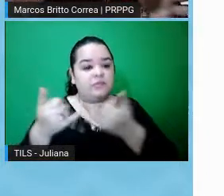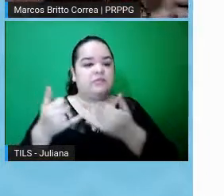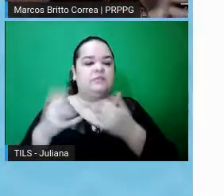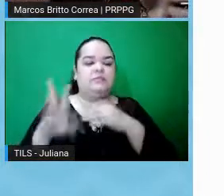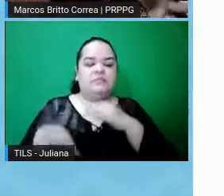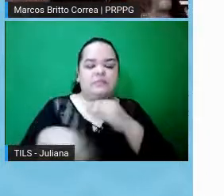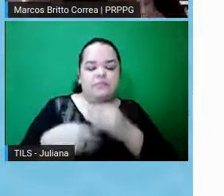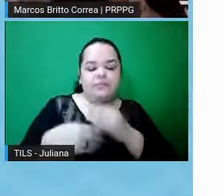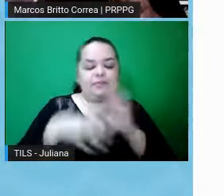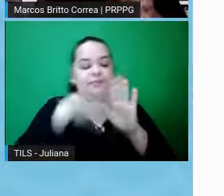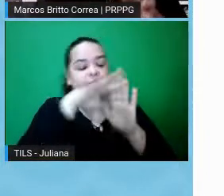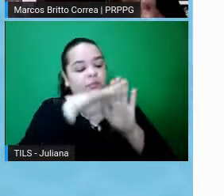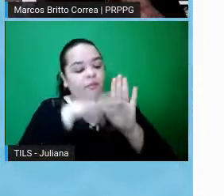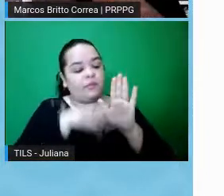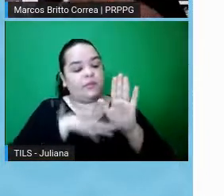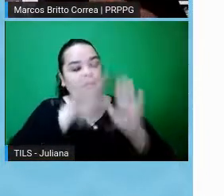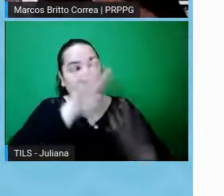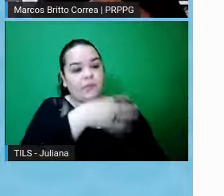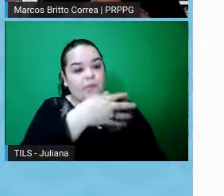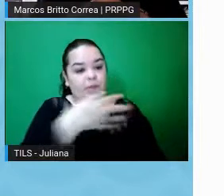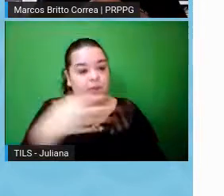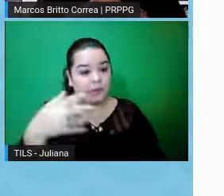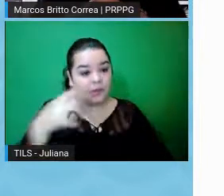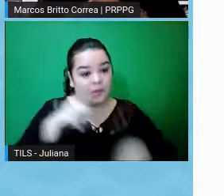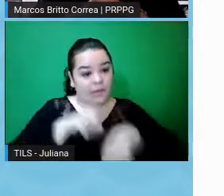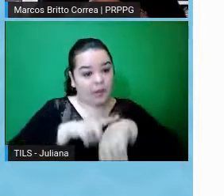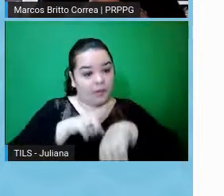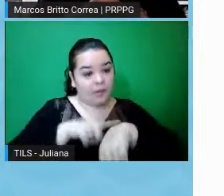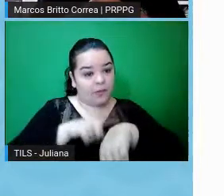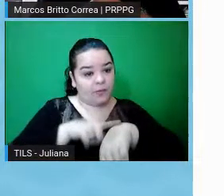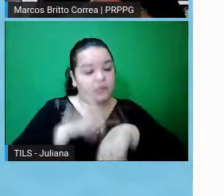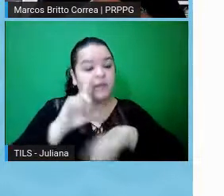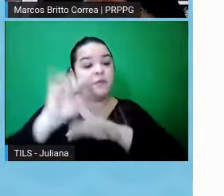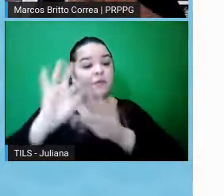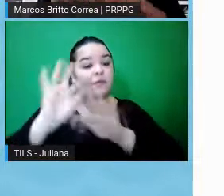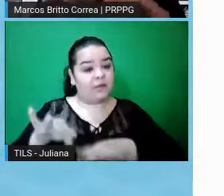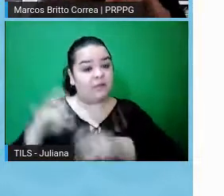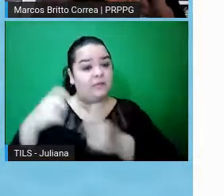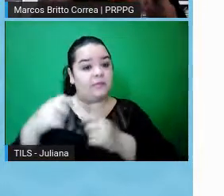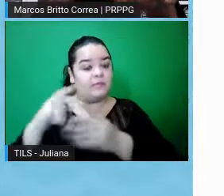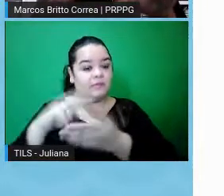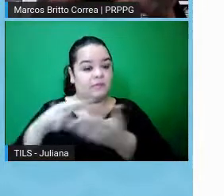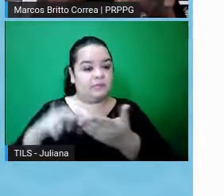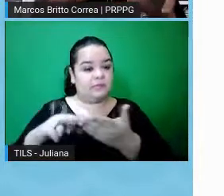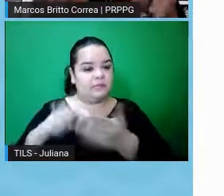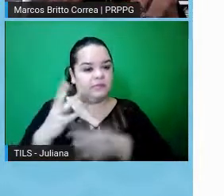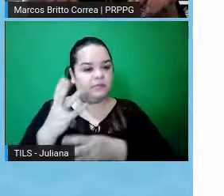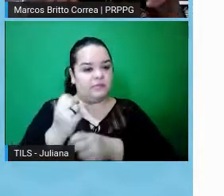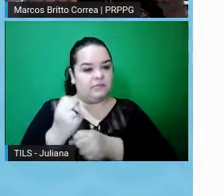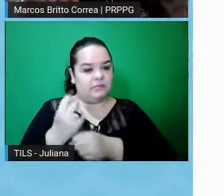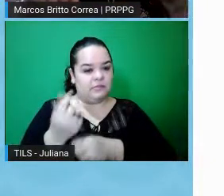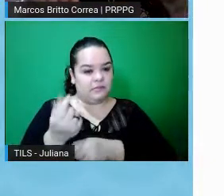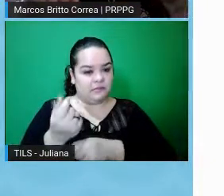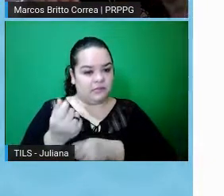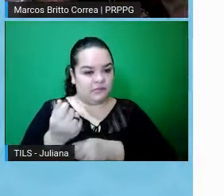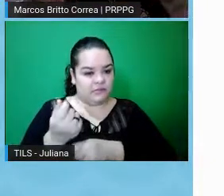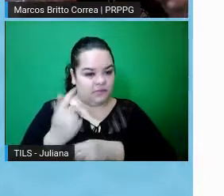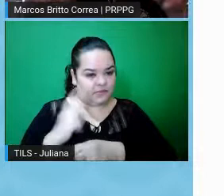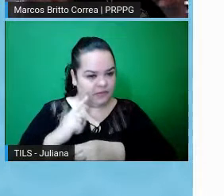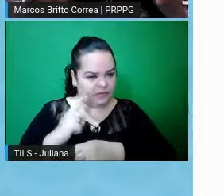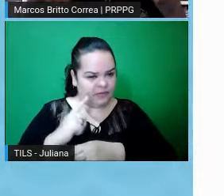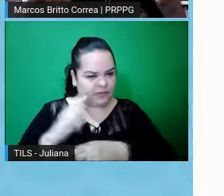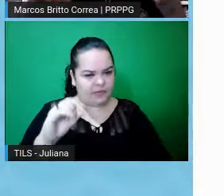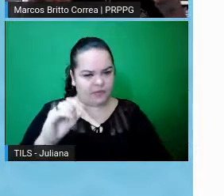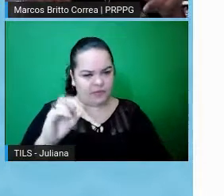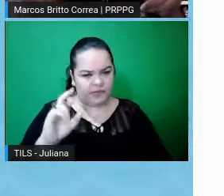um cronograma de execução, depois tem que prestar relatório, né, no final do projeto, e o orçamento. O orçamento também é importante. Em